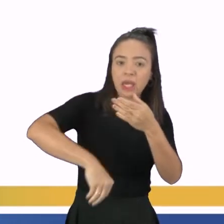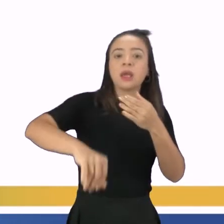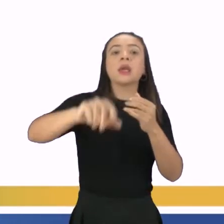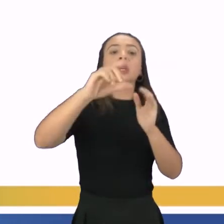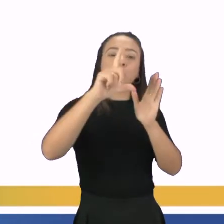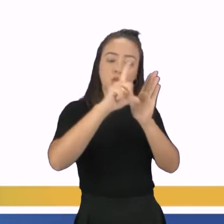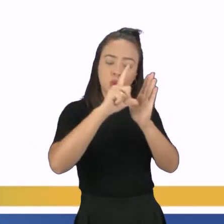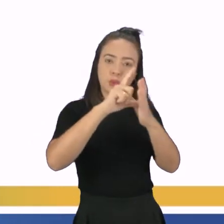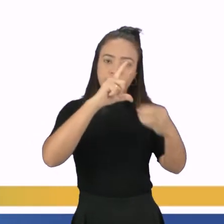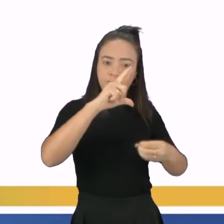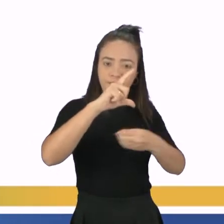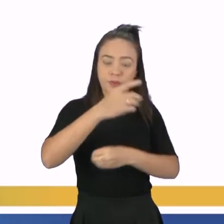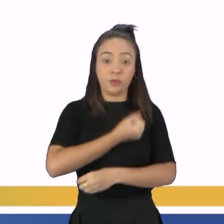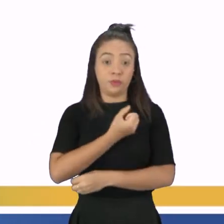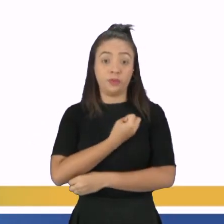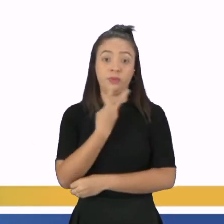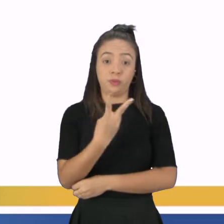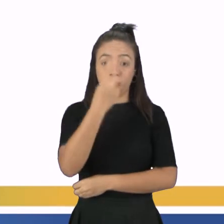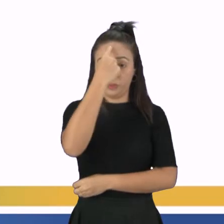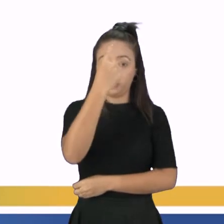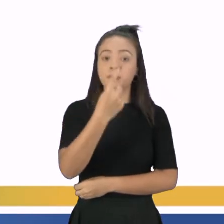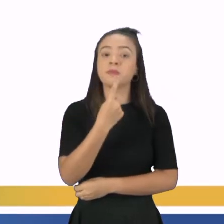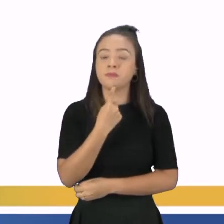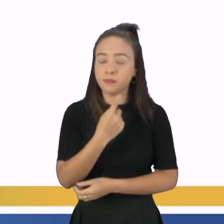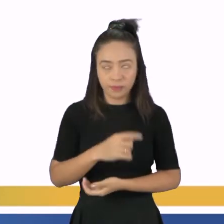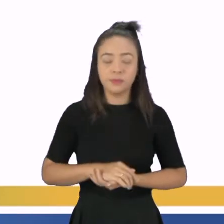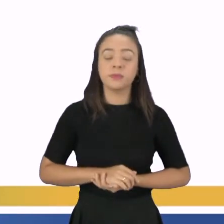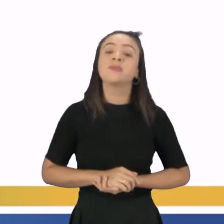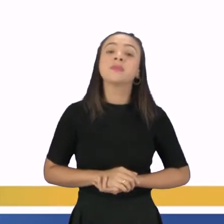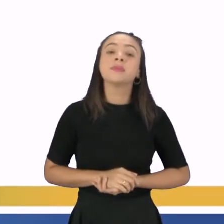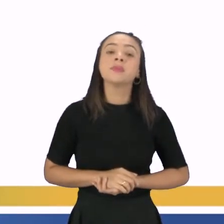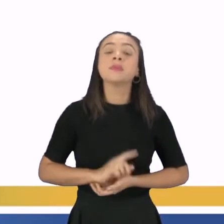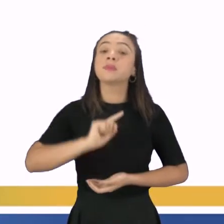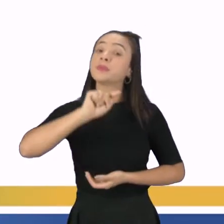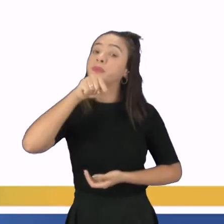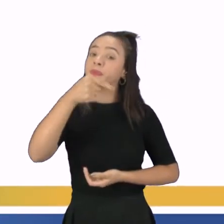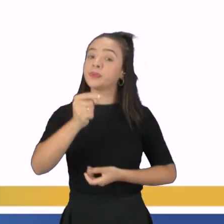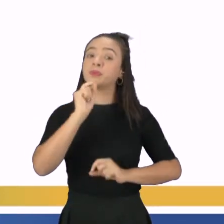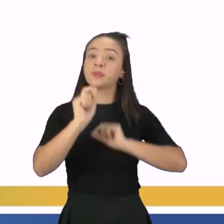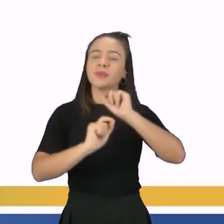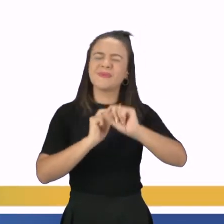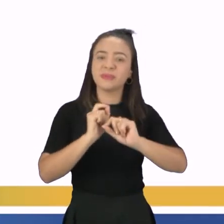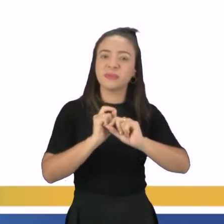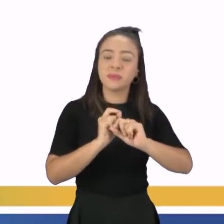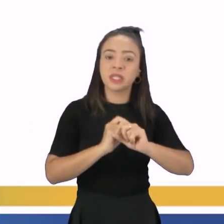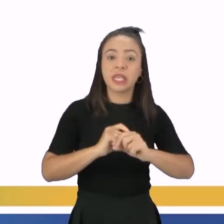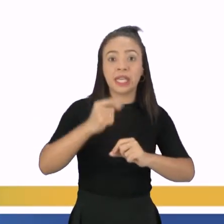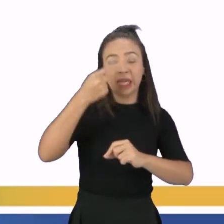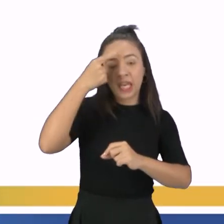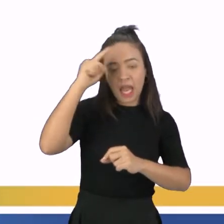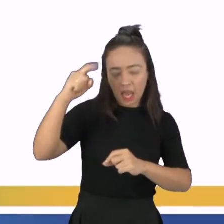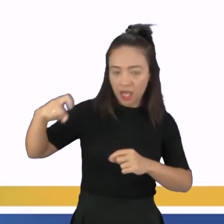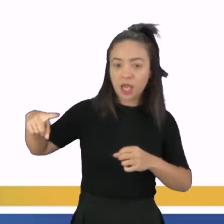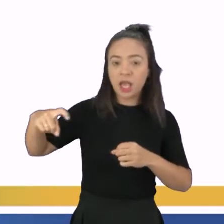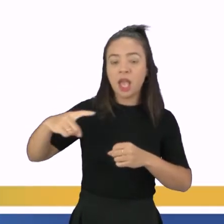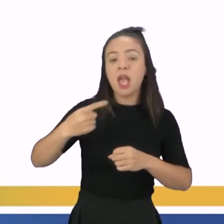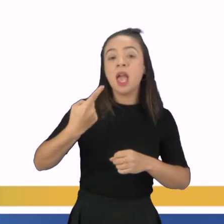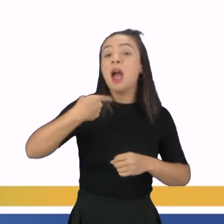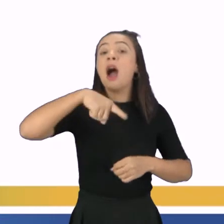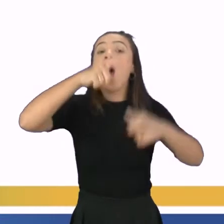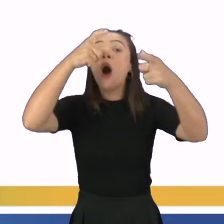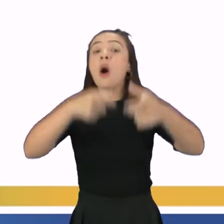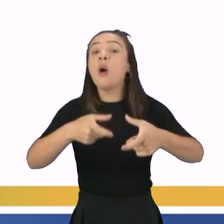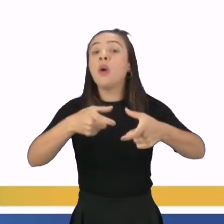está numerada com o número 2, tá? Ali são os dois testículos, tá? Depois que ele é produzido lá nos túbulos seminíferos, ele é levado para onde?